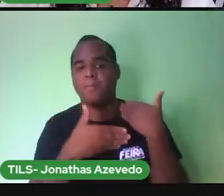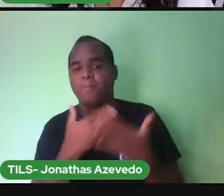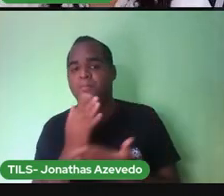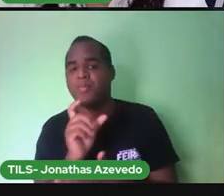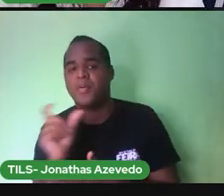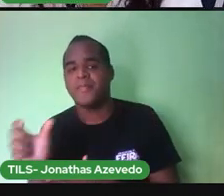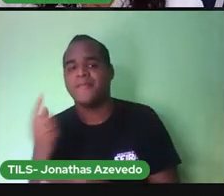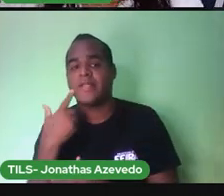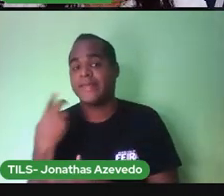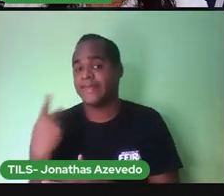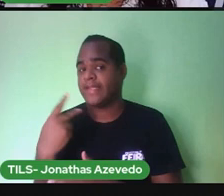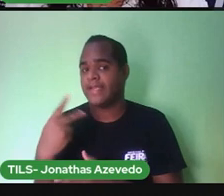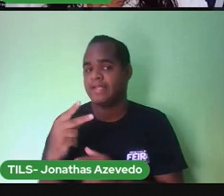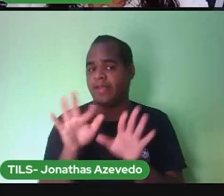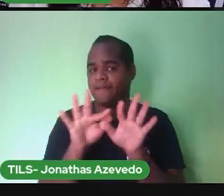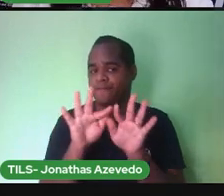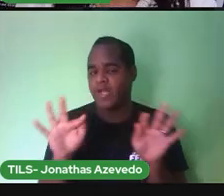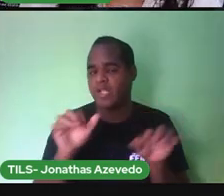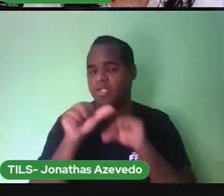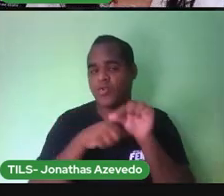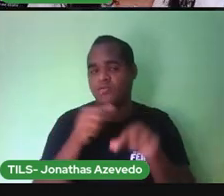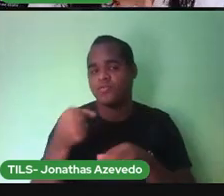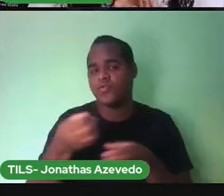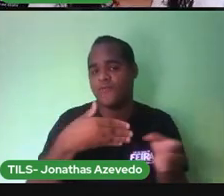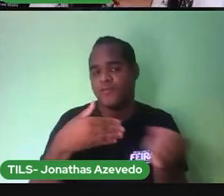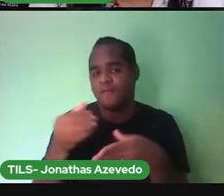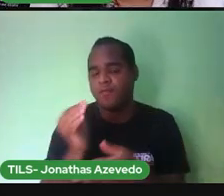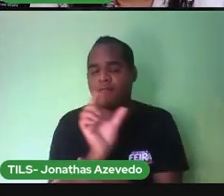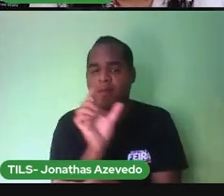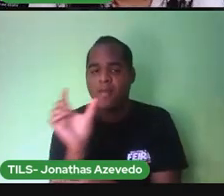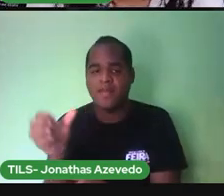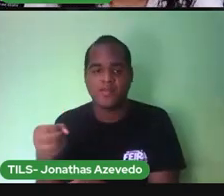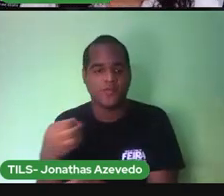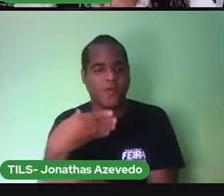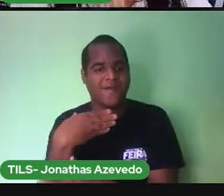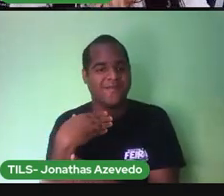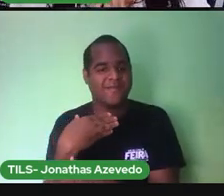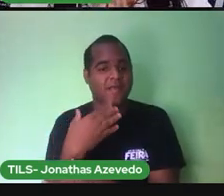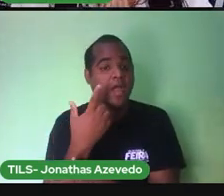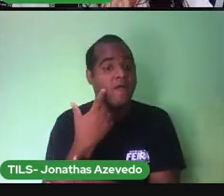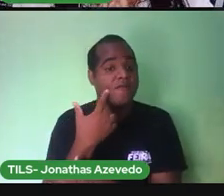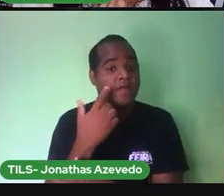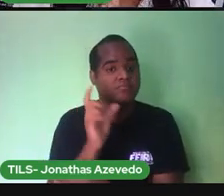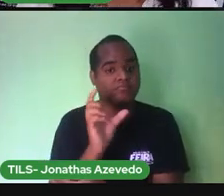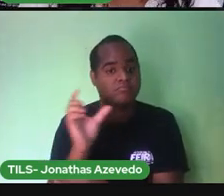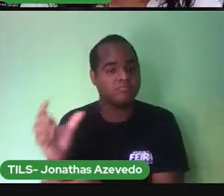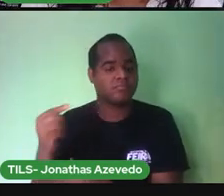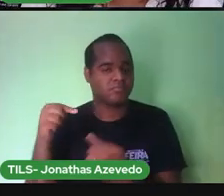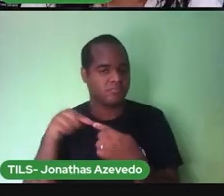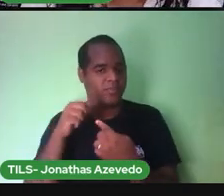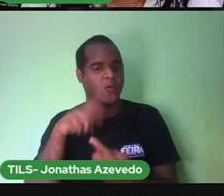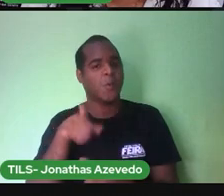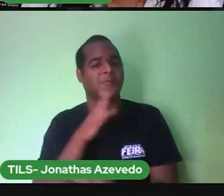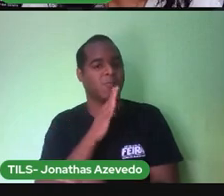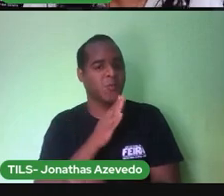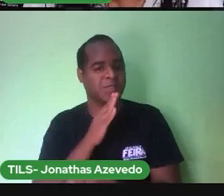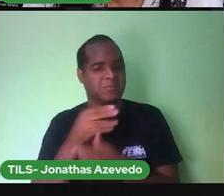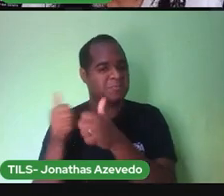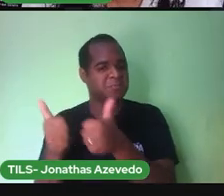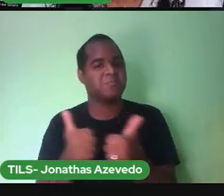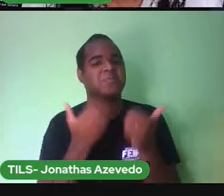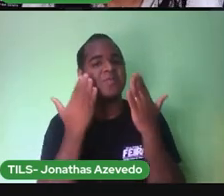De formação de novas palavras Porque essas palavrinhas Vocês conhecem elas muito bem